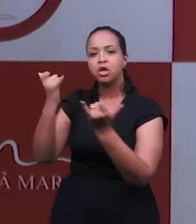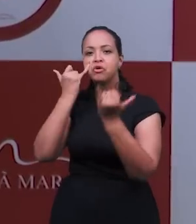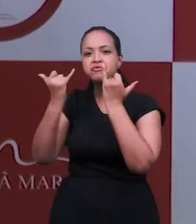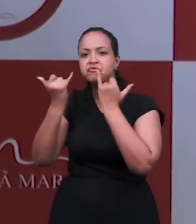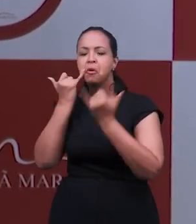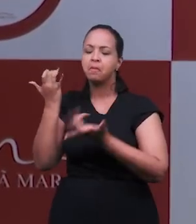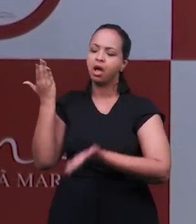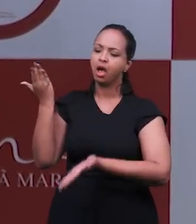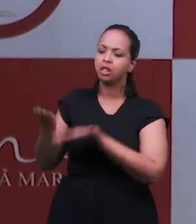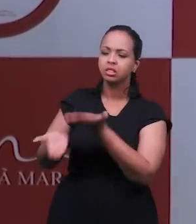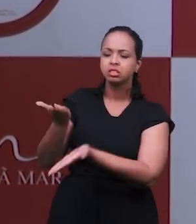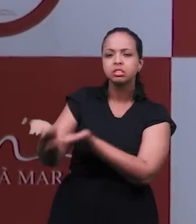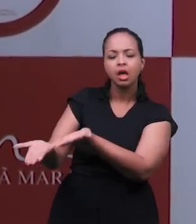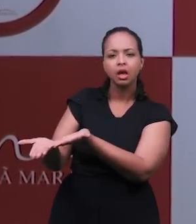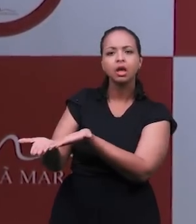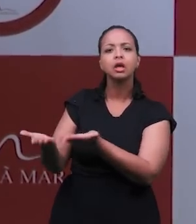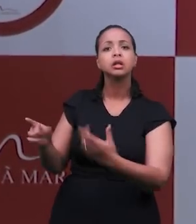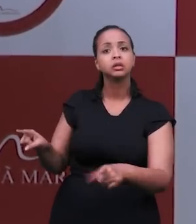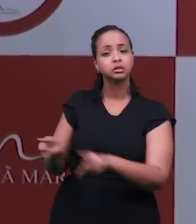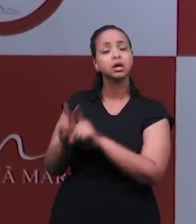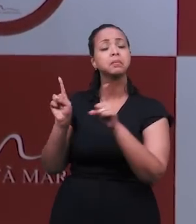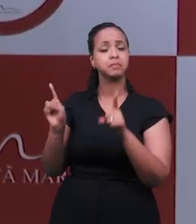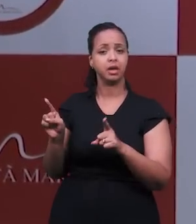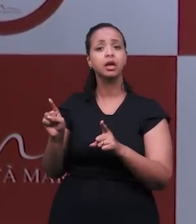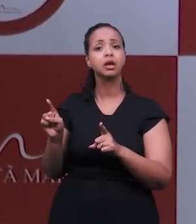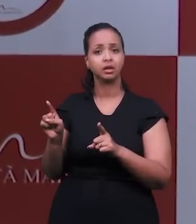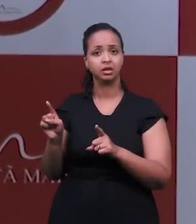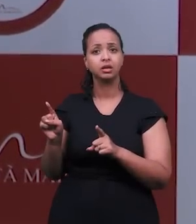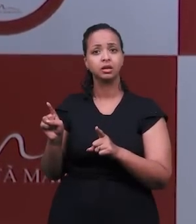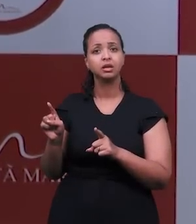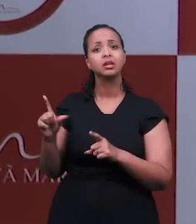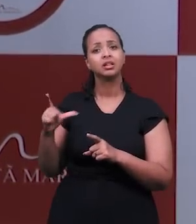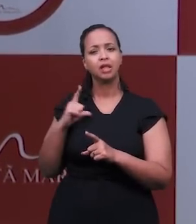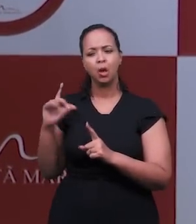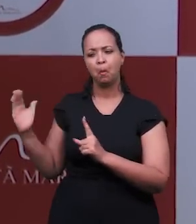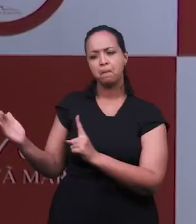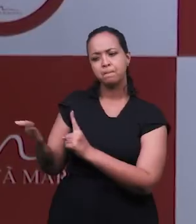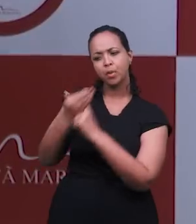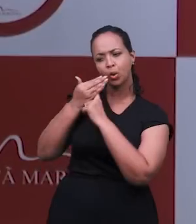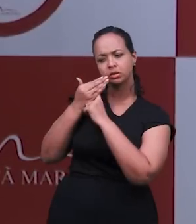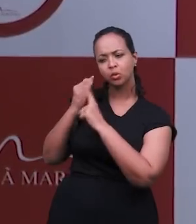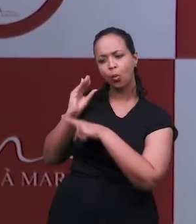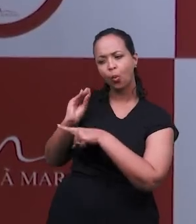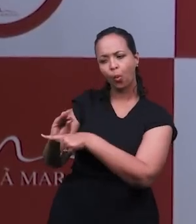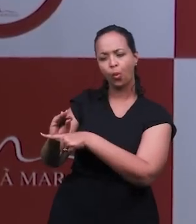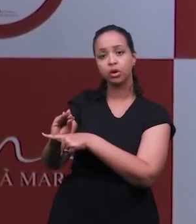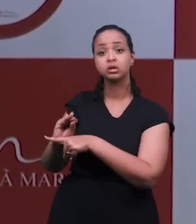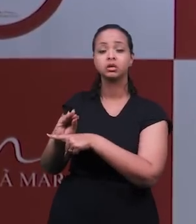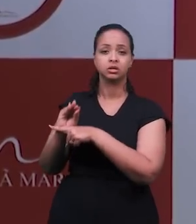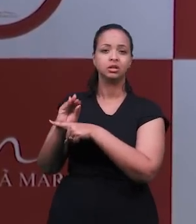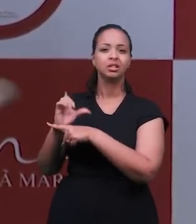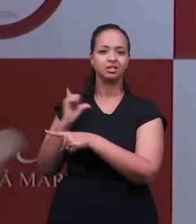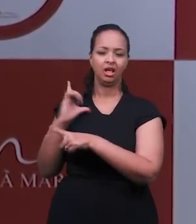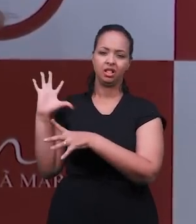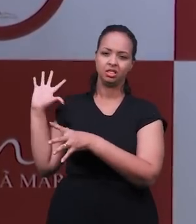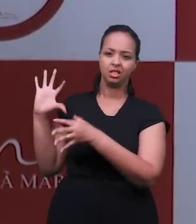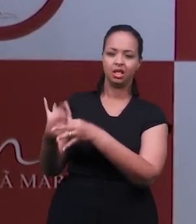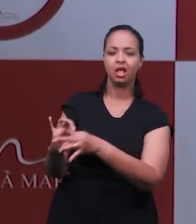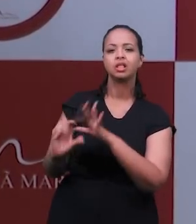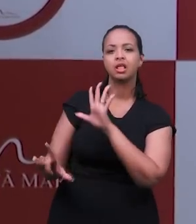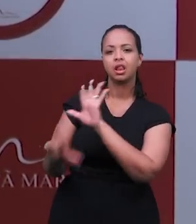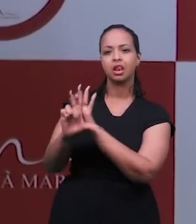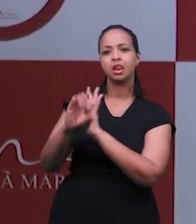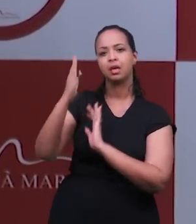informar, para atender, para conceder medidas protetivas. Tudo aquilo que está no